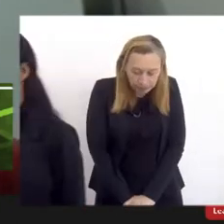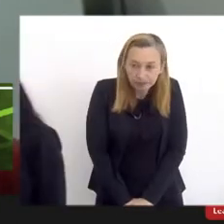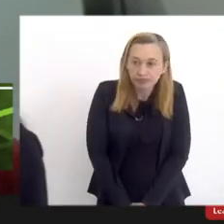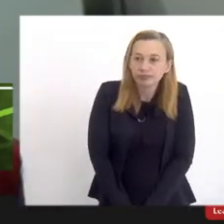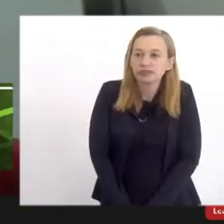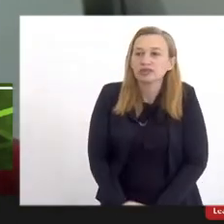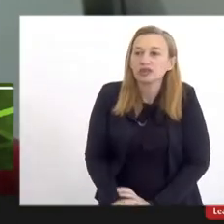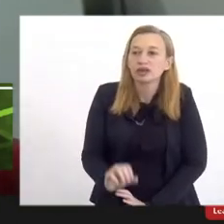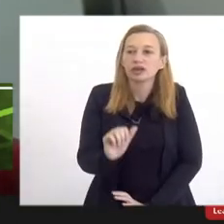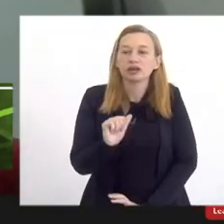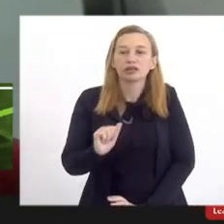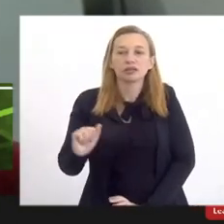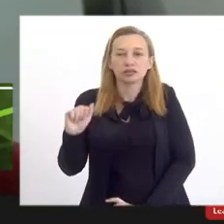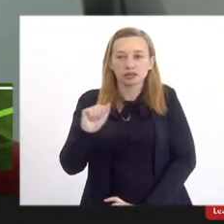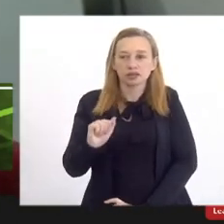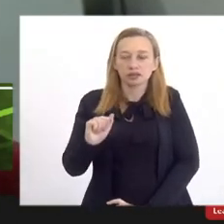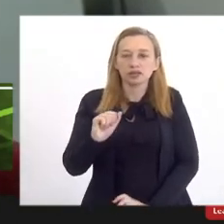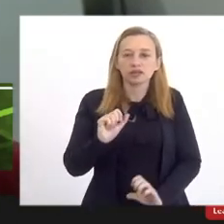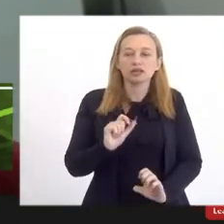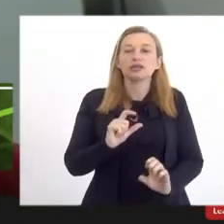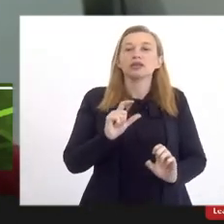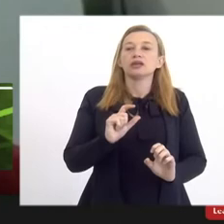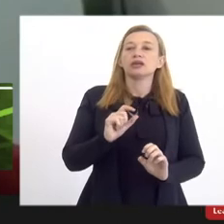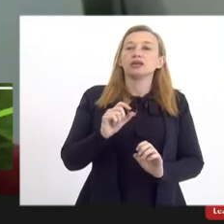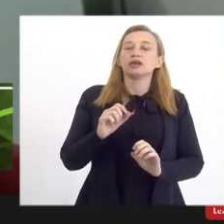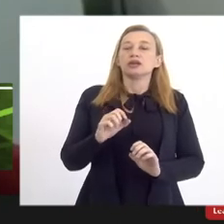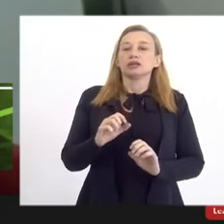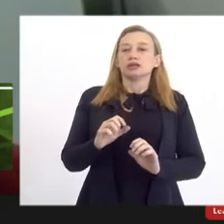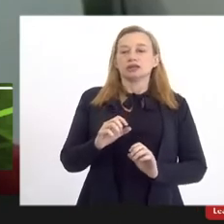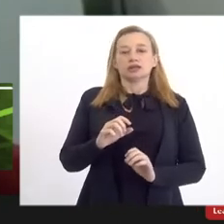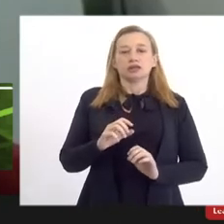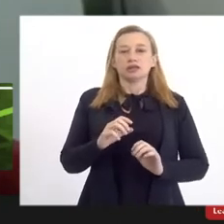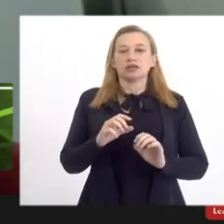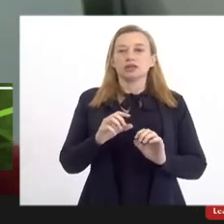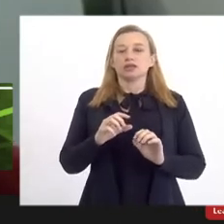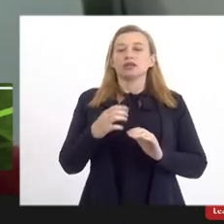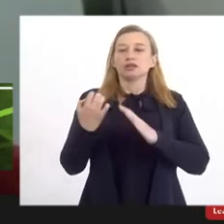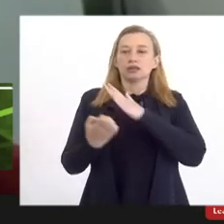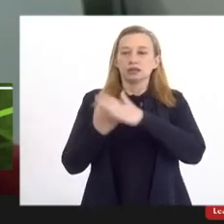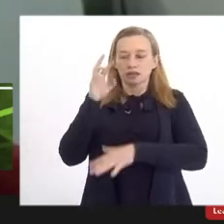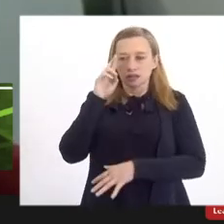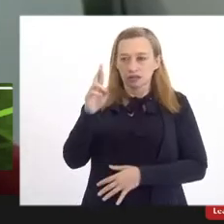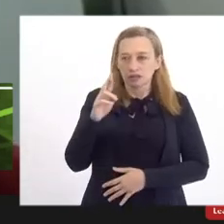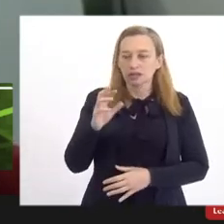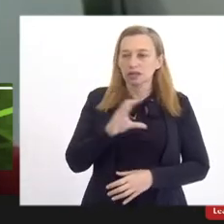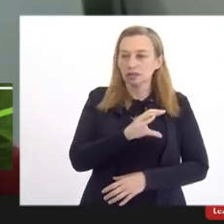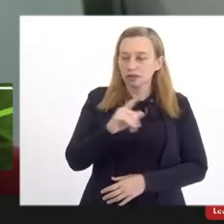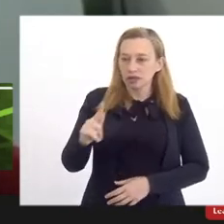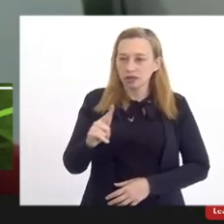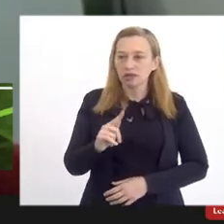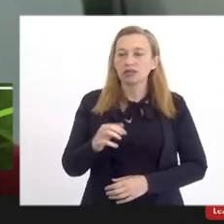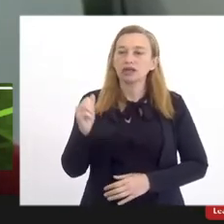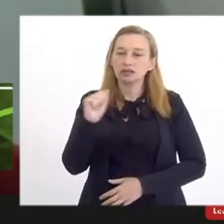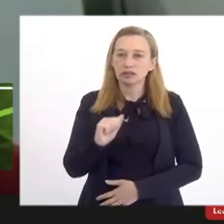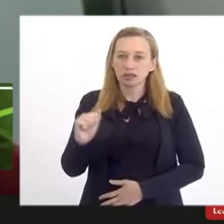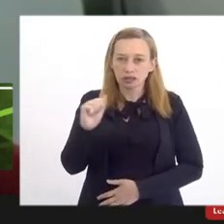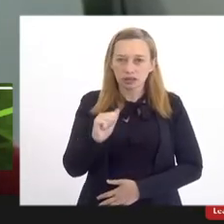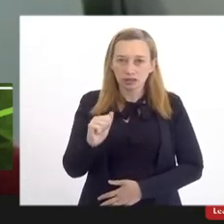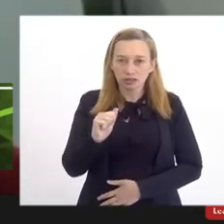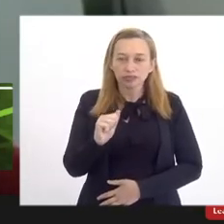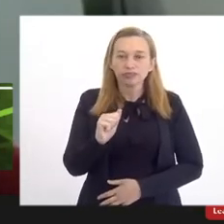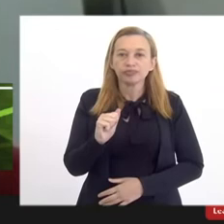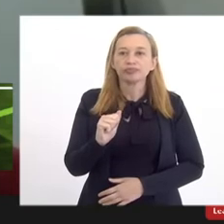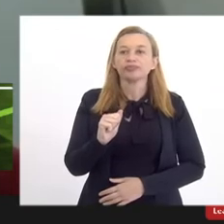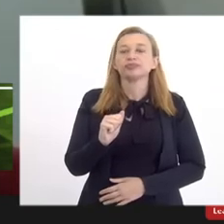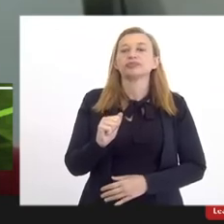Associação Empresarial de Campo Grande, e da AEDIN, Associação das Empresas do Distrito